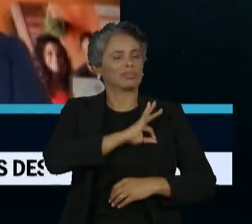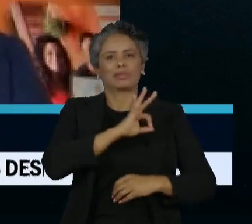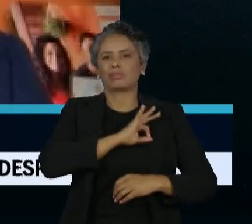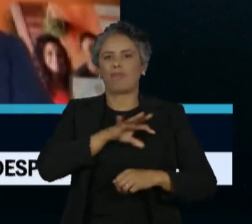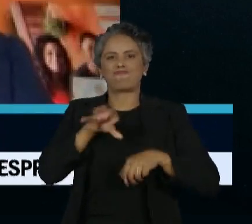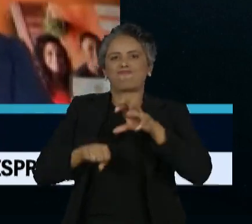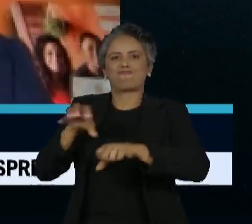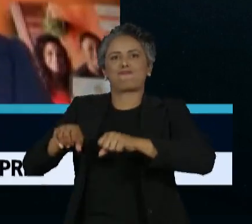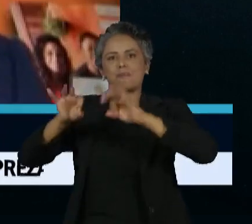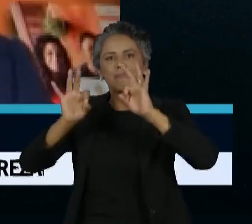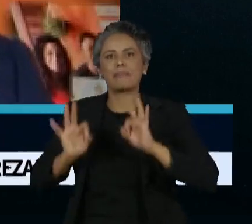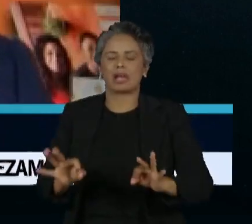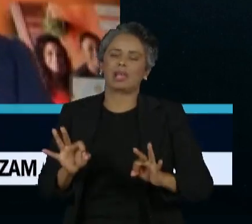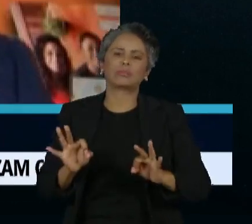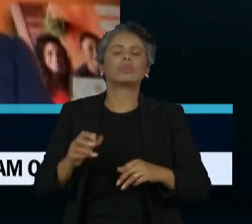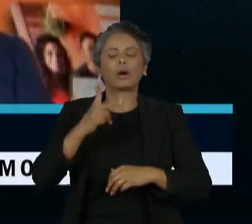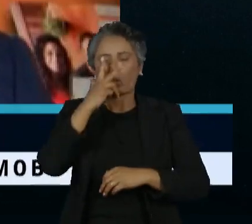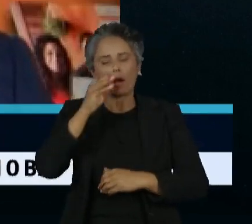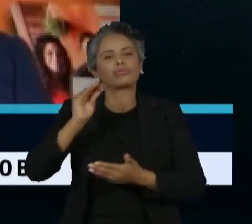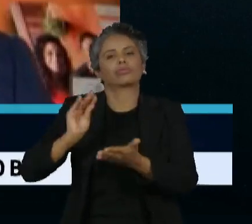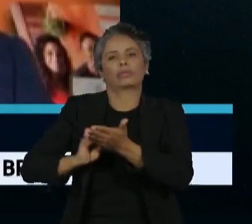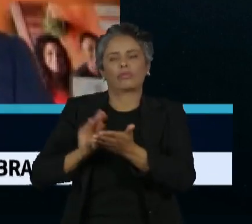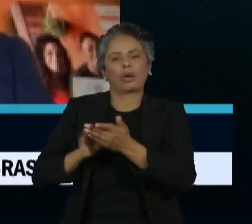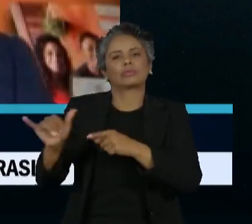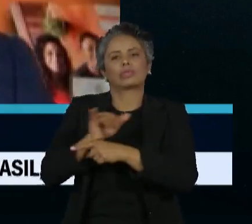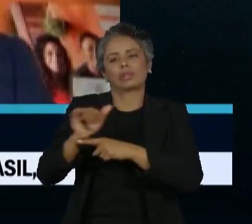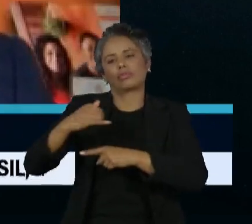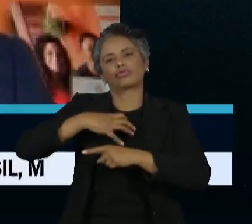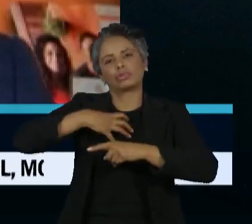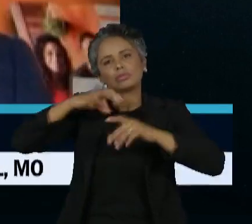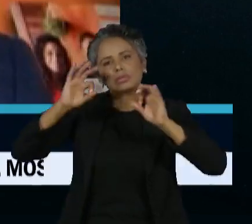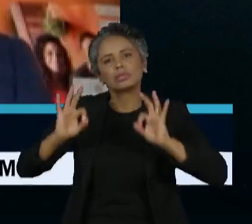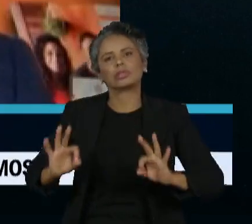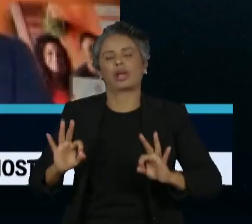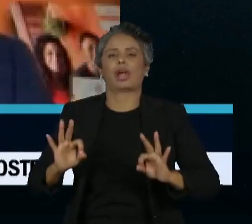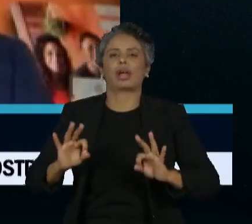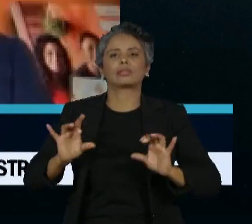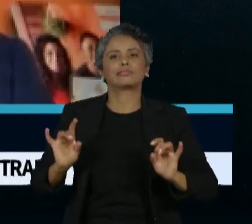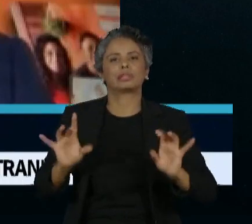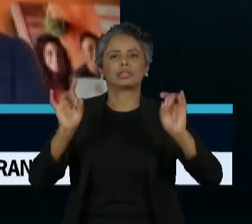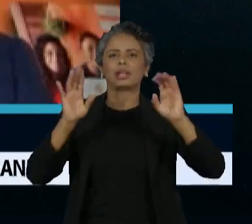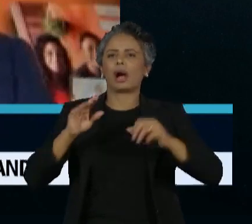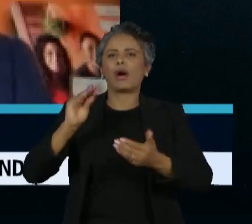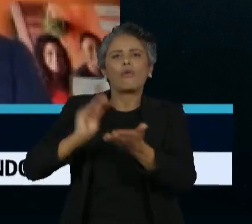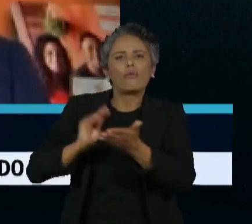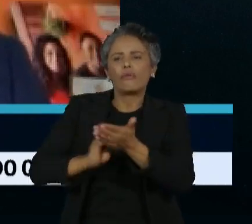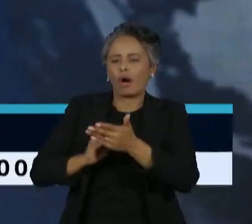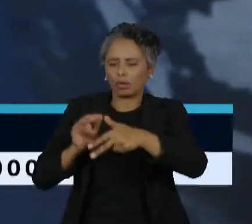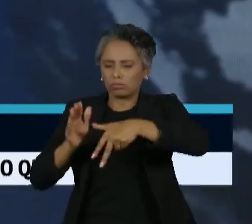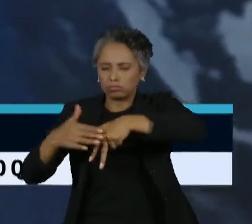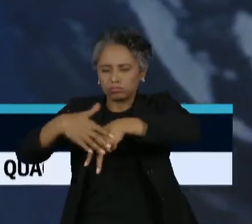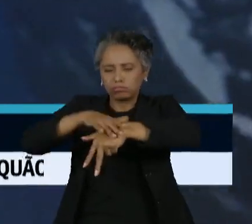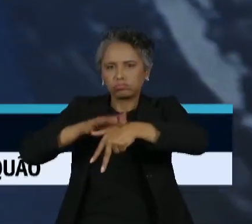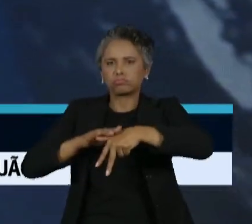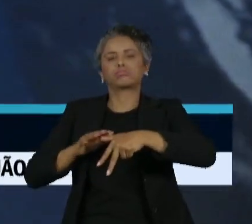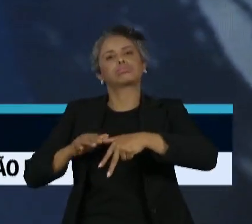que a abordagem precisa ser tratada de uma forma especial, com um pouco mais de carinho, com um pouco mais de atenção.